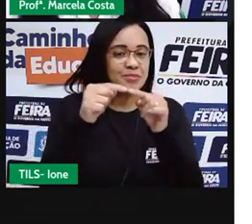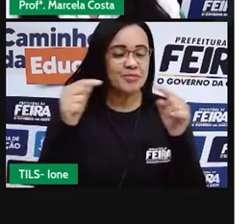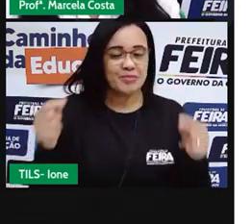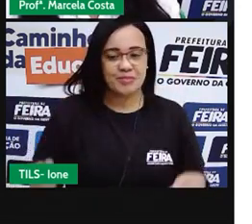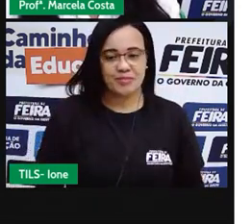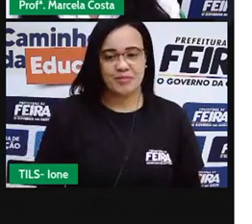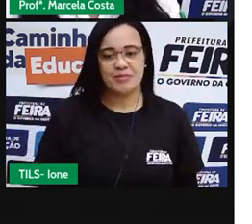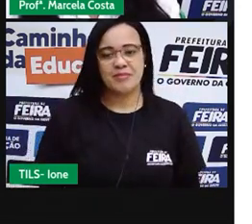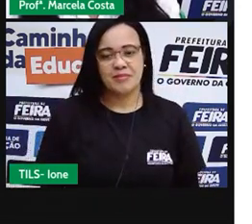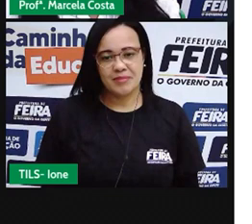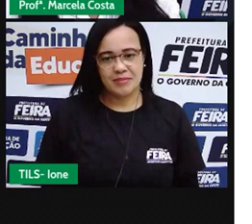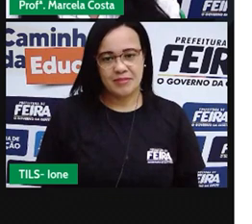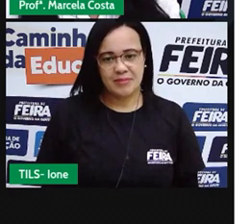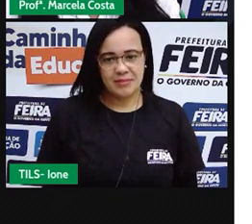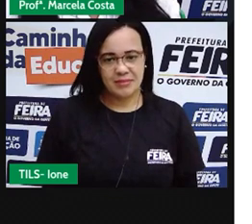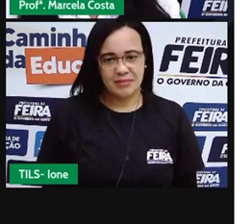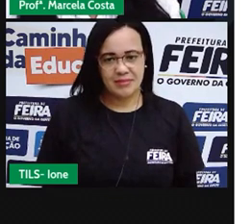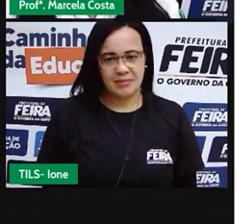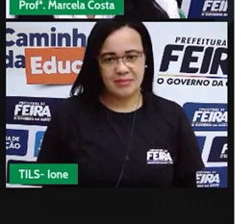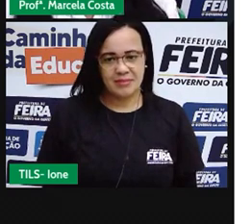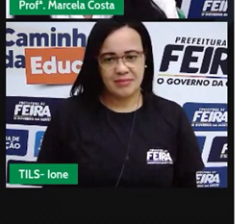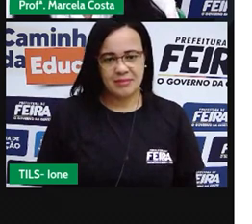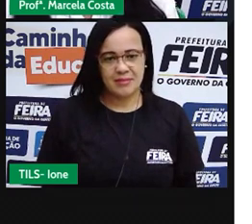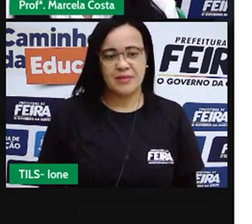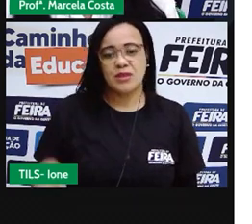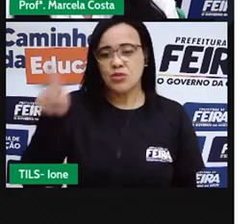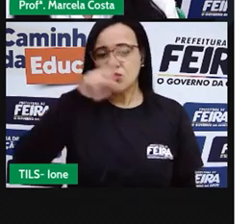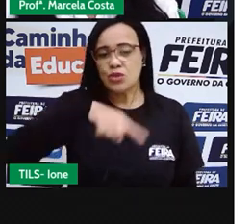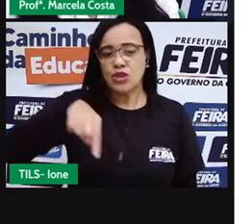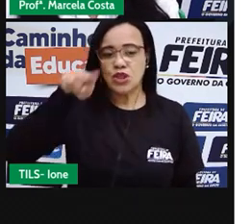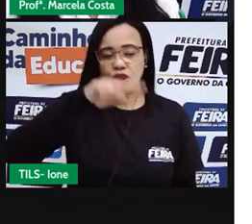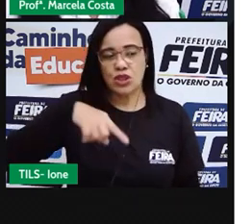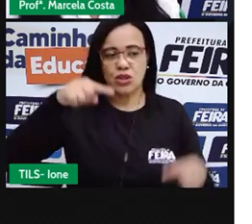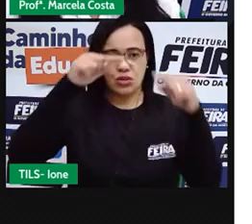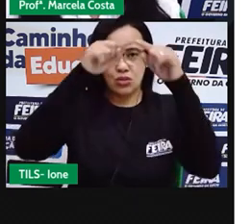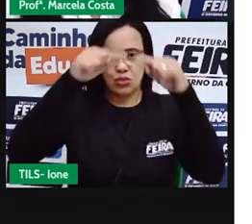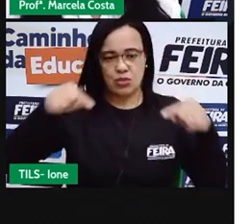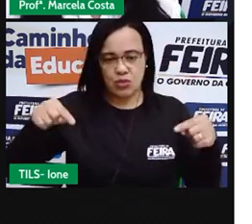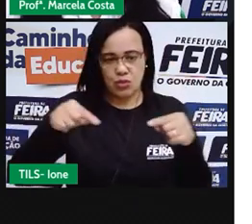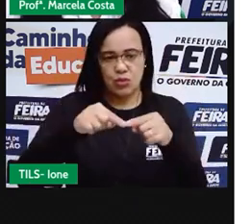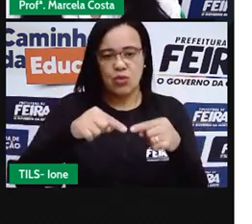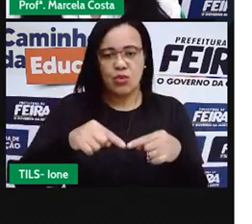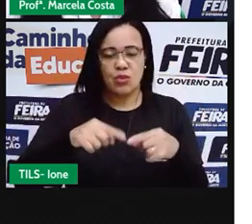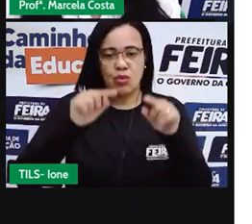retângulo de um círculo ou de um triângulo